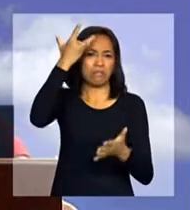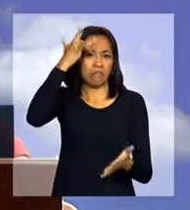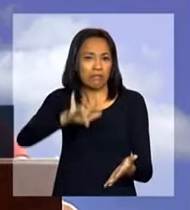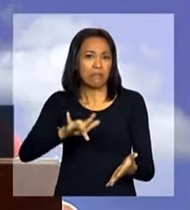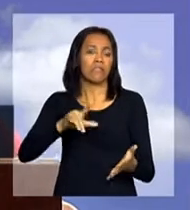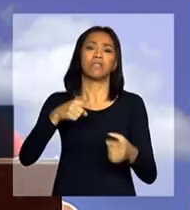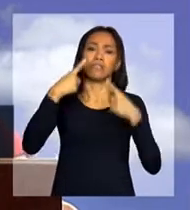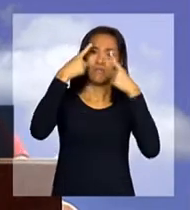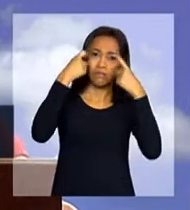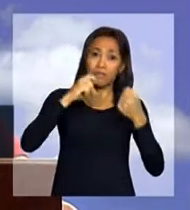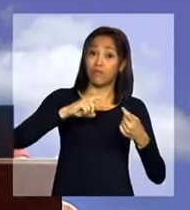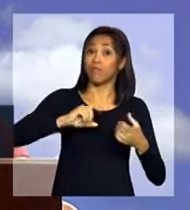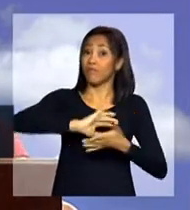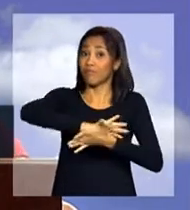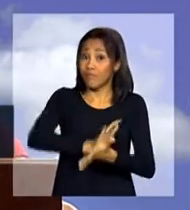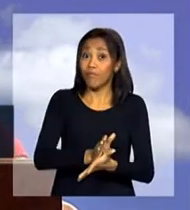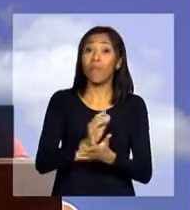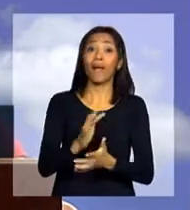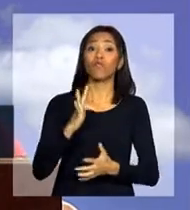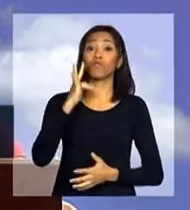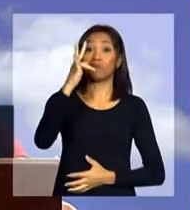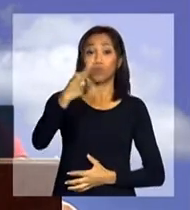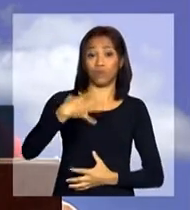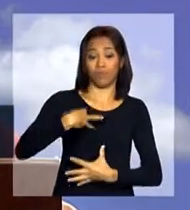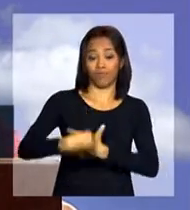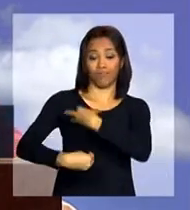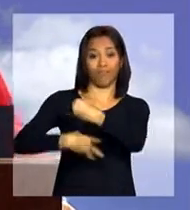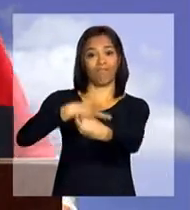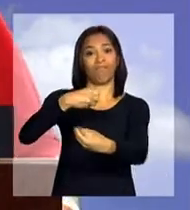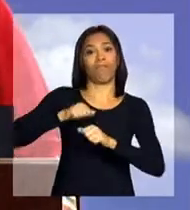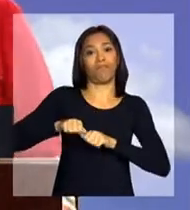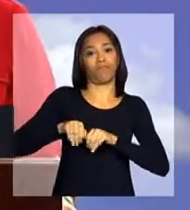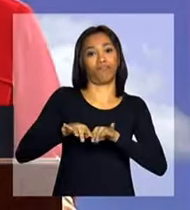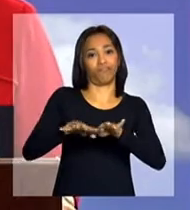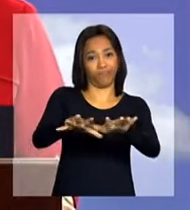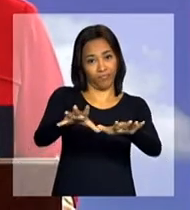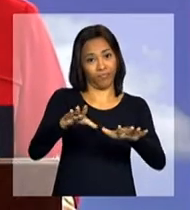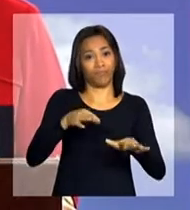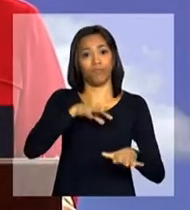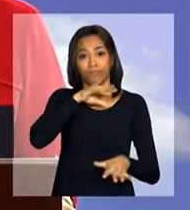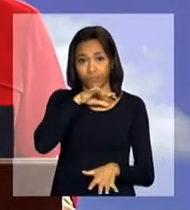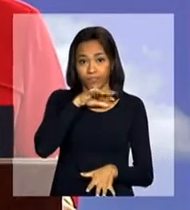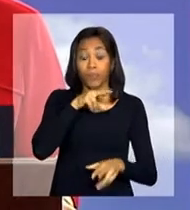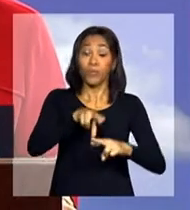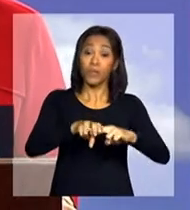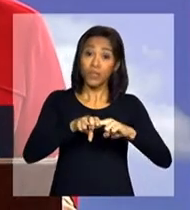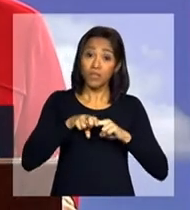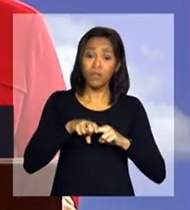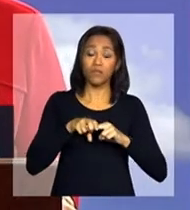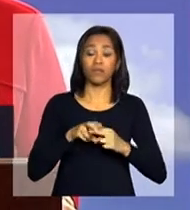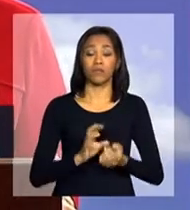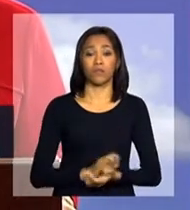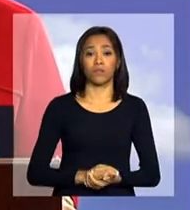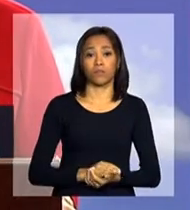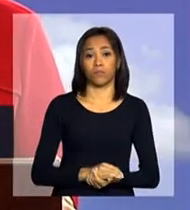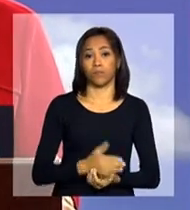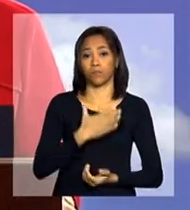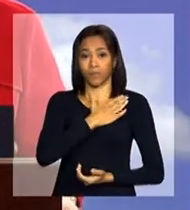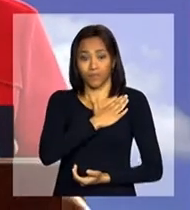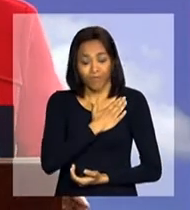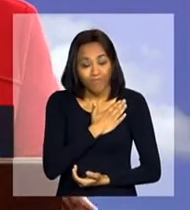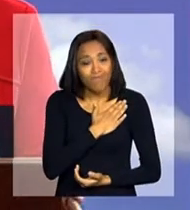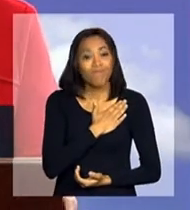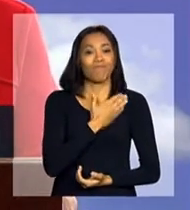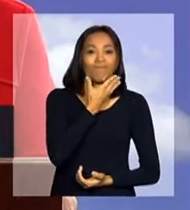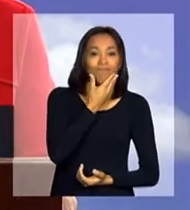para as gerações futuras. Por isso, queridas e queridos